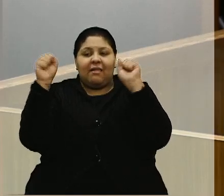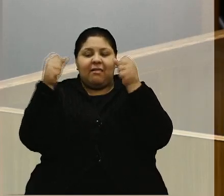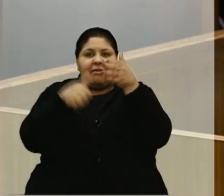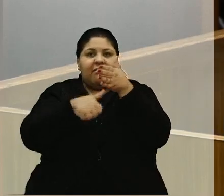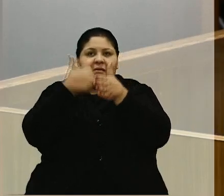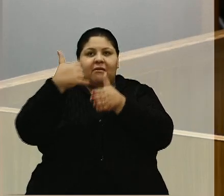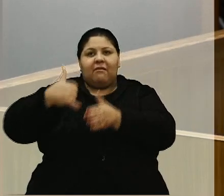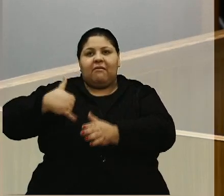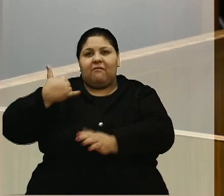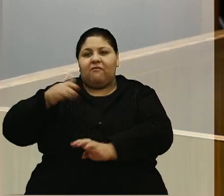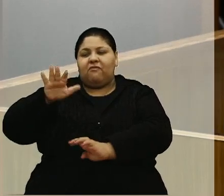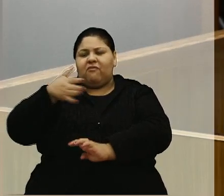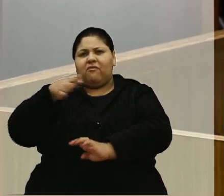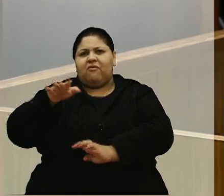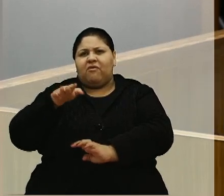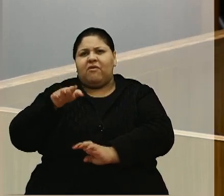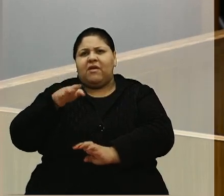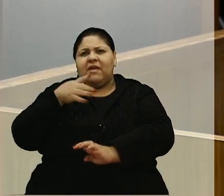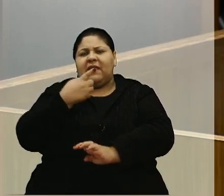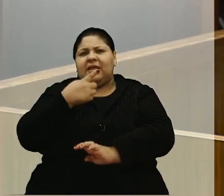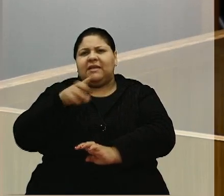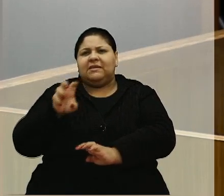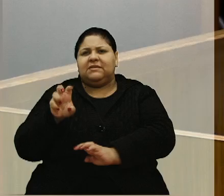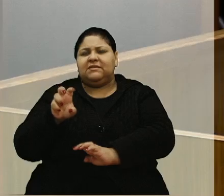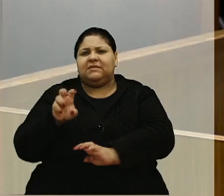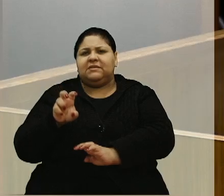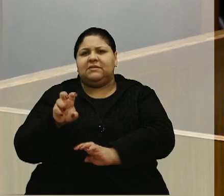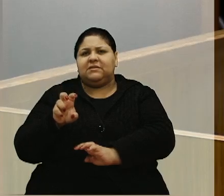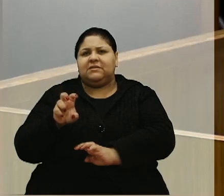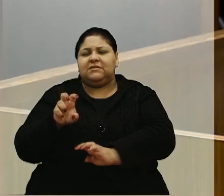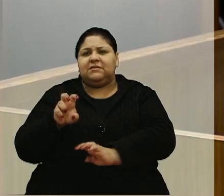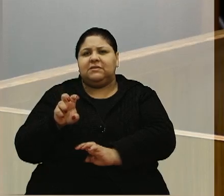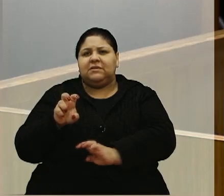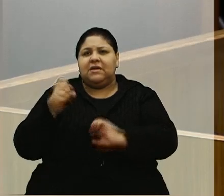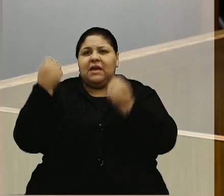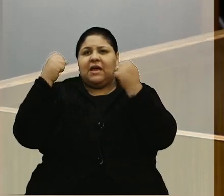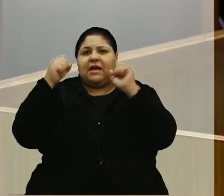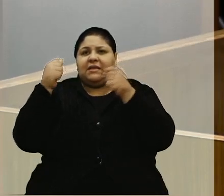torno de umas 15 APIs, Academia da Primeira Infância.